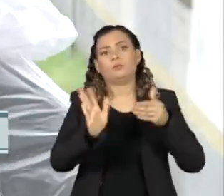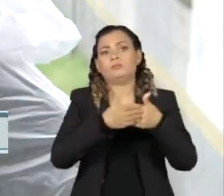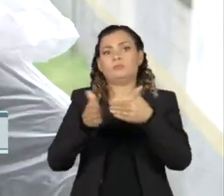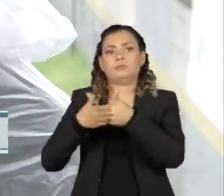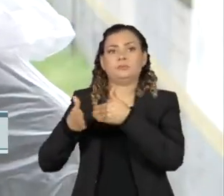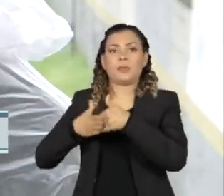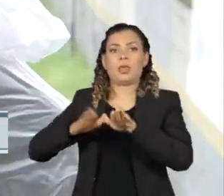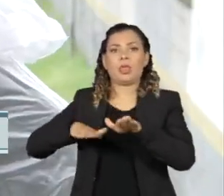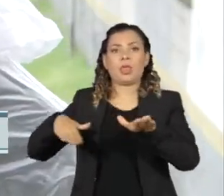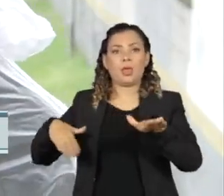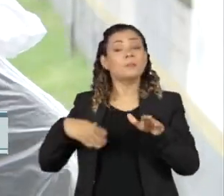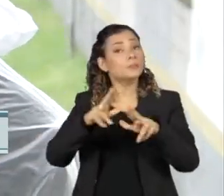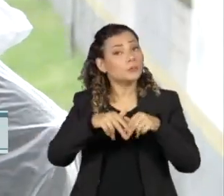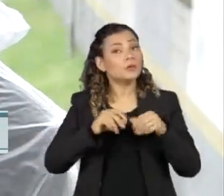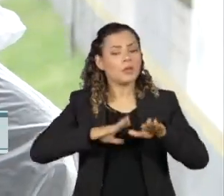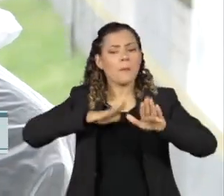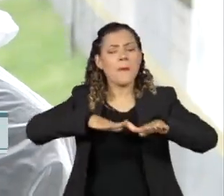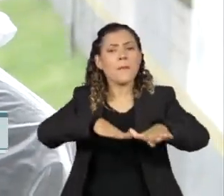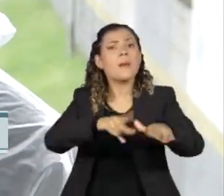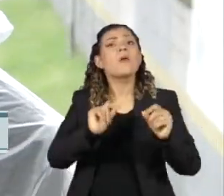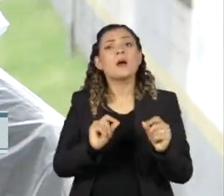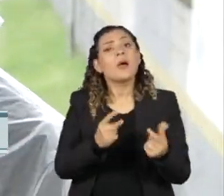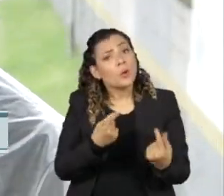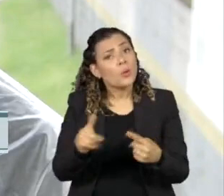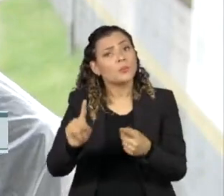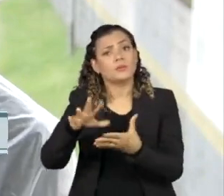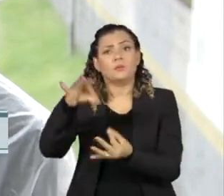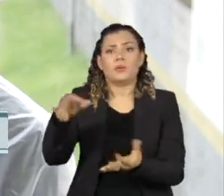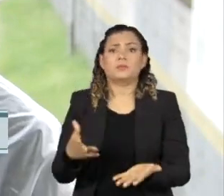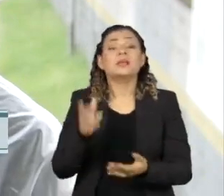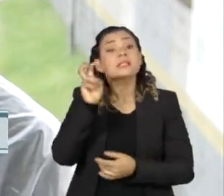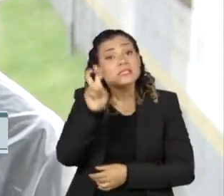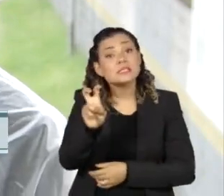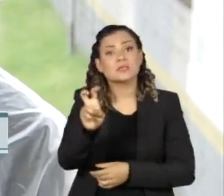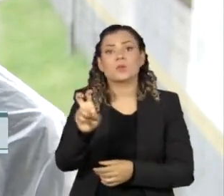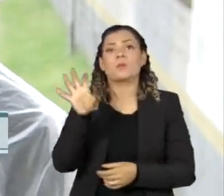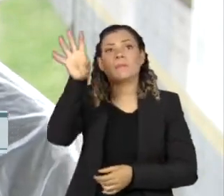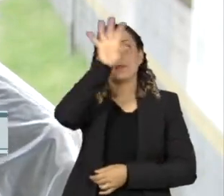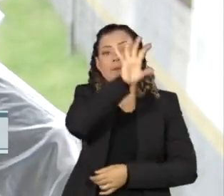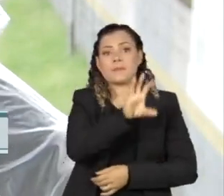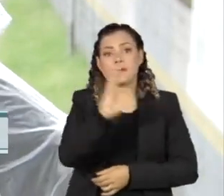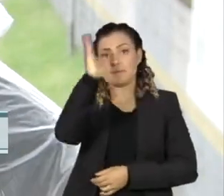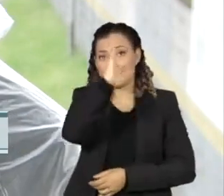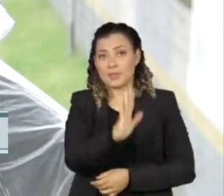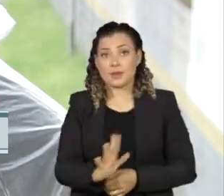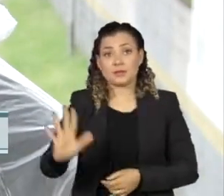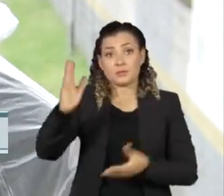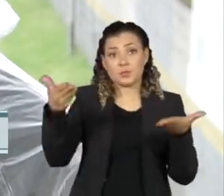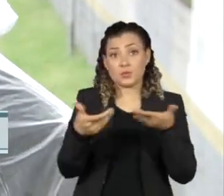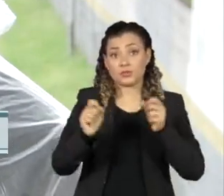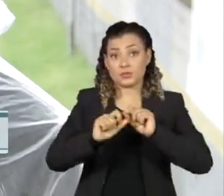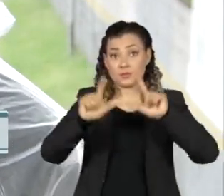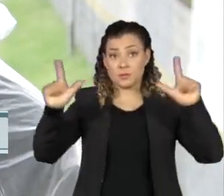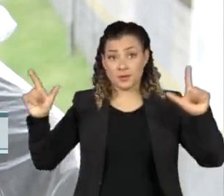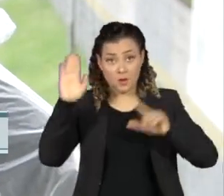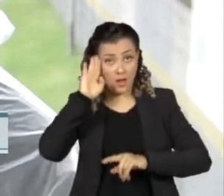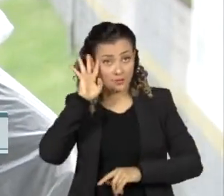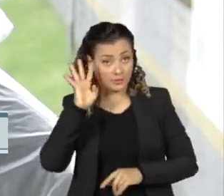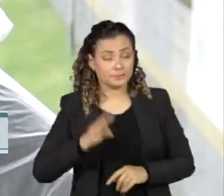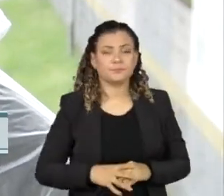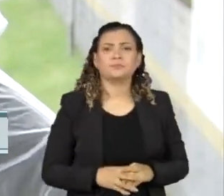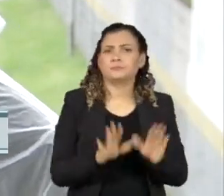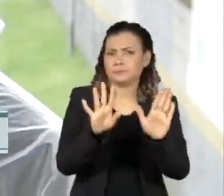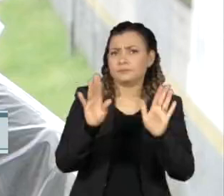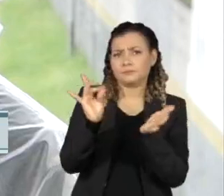Os atos antidemocráticos em rodovias permaneciam nas cinco regiões do país na manhã desta quarta-feira. E depois de um